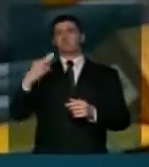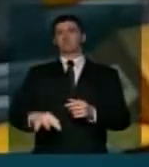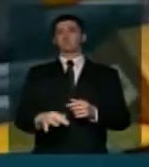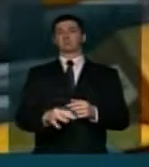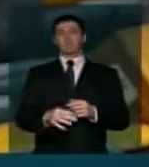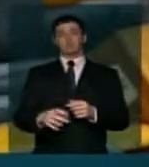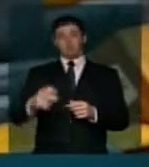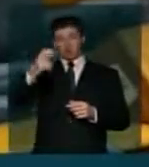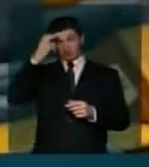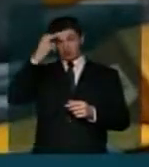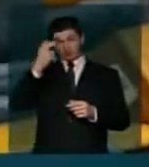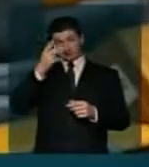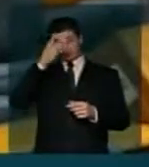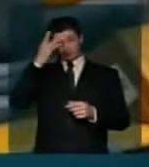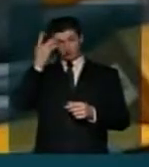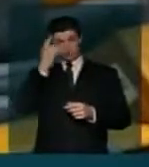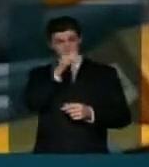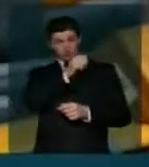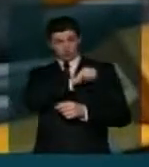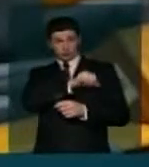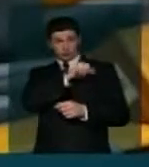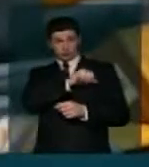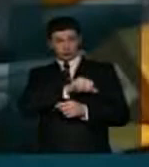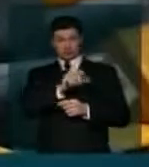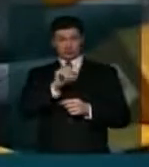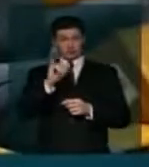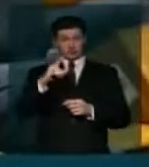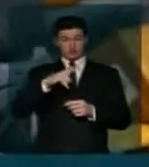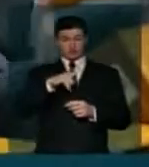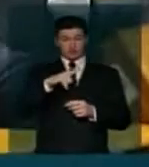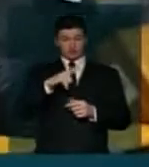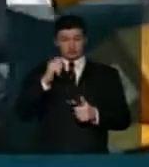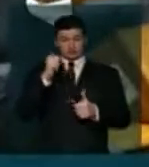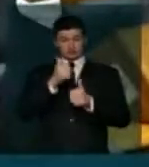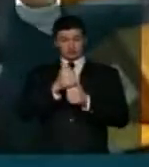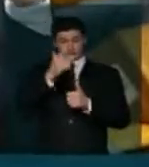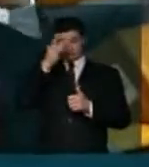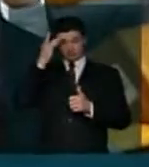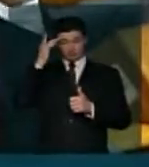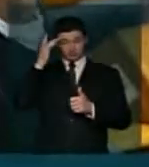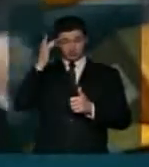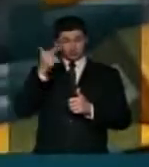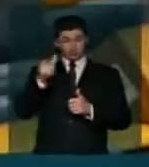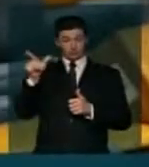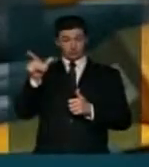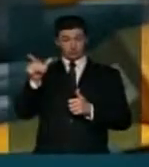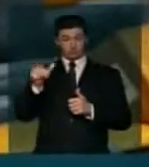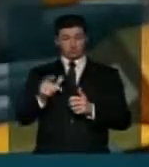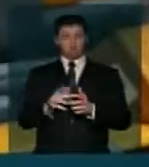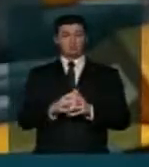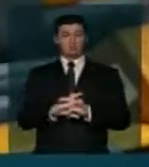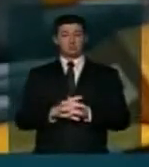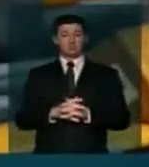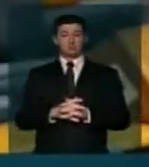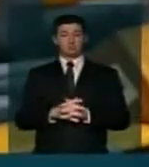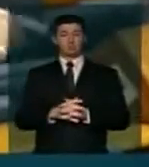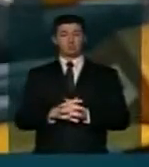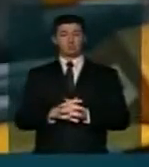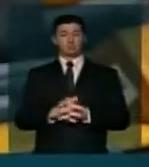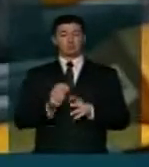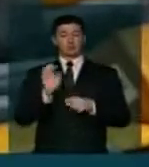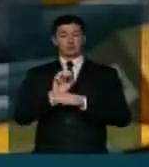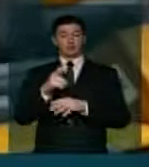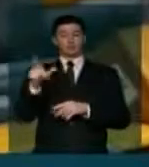de que a inteligência dos cariocas, se estivesse no lugar daqueles... Eu a inteligência dos cariocas, se estivesse no